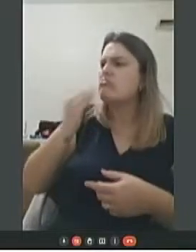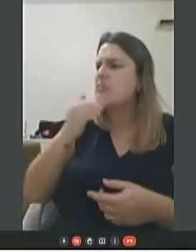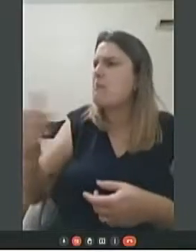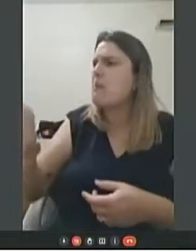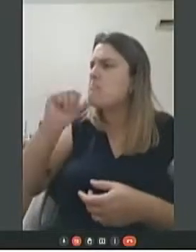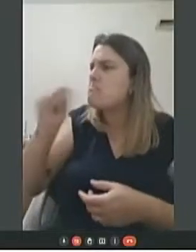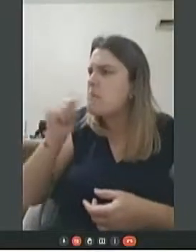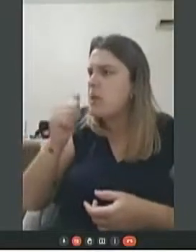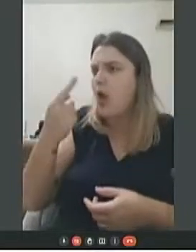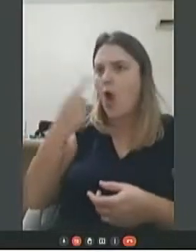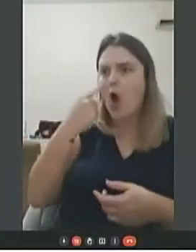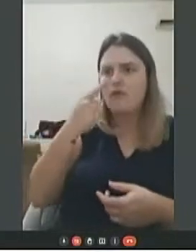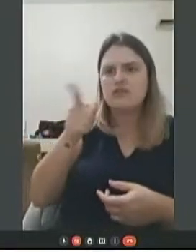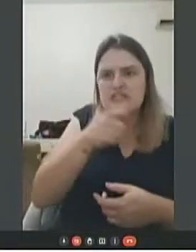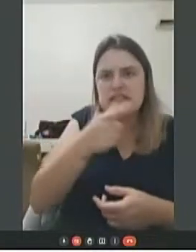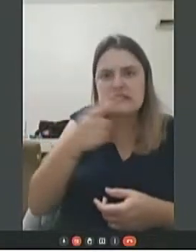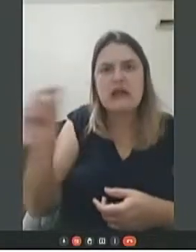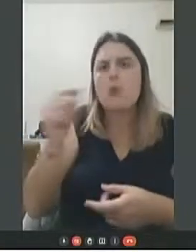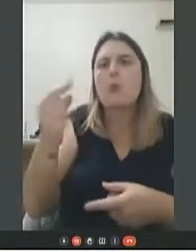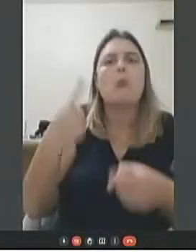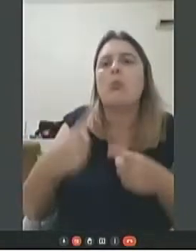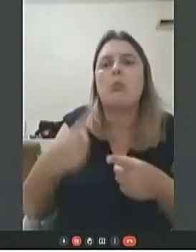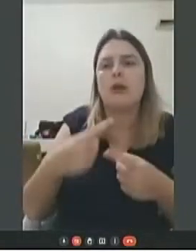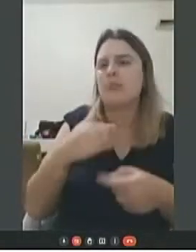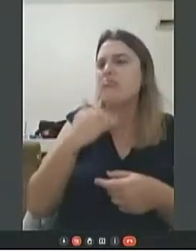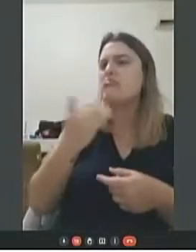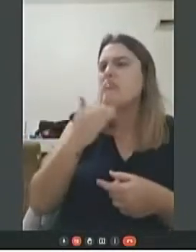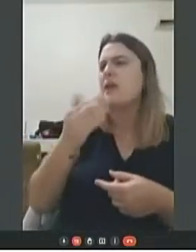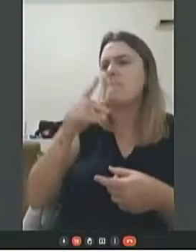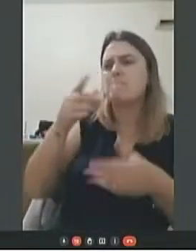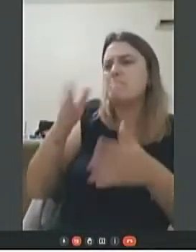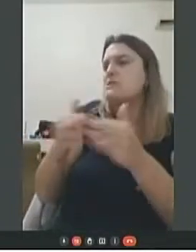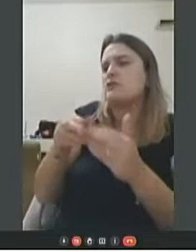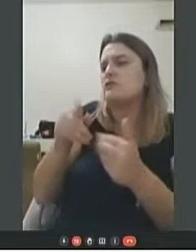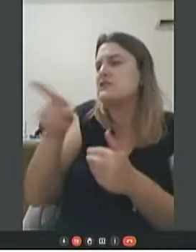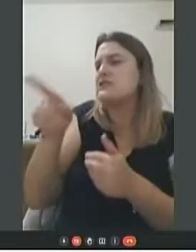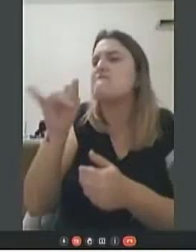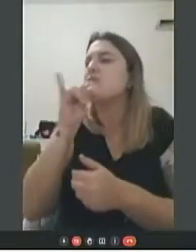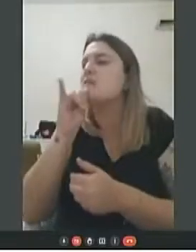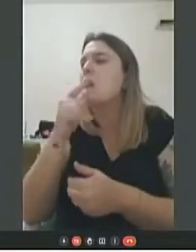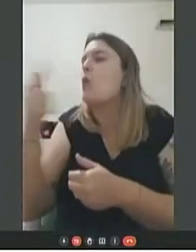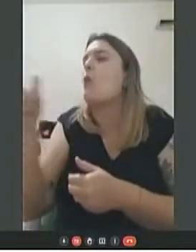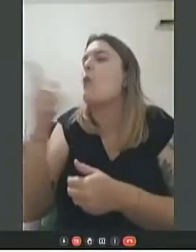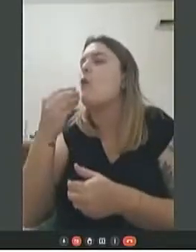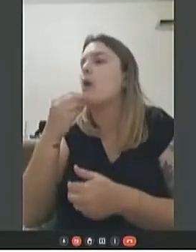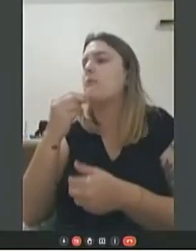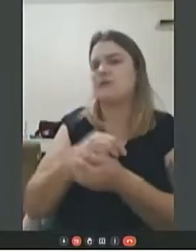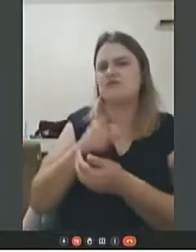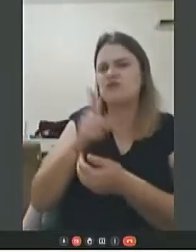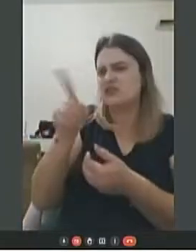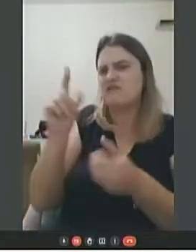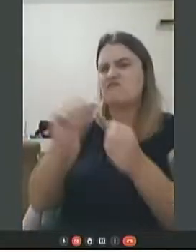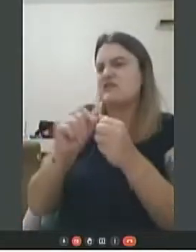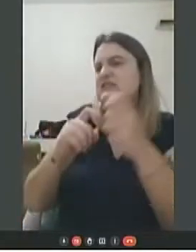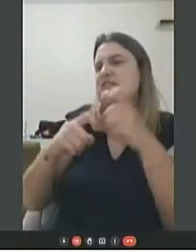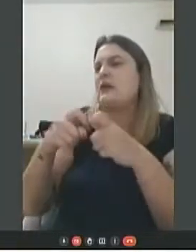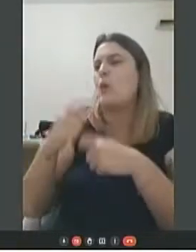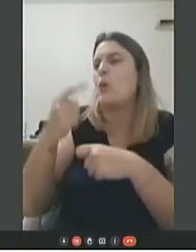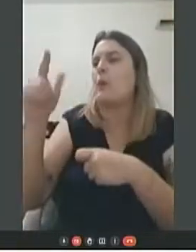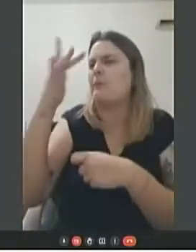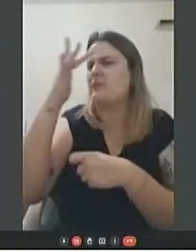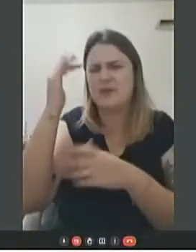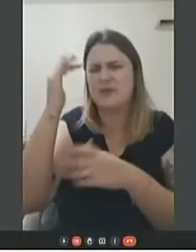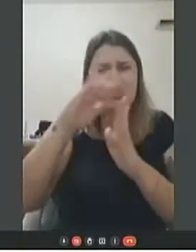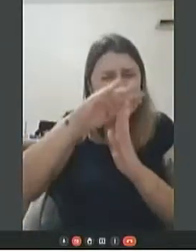ninguém mandou você sair, não é? Ninguém mandou você ficar com essa pessoa, ninguém mandou você fazer nada disso. Então, tudo que